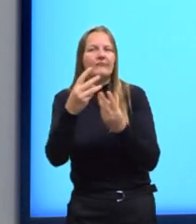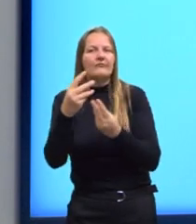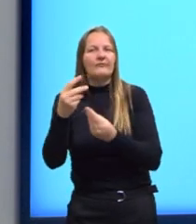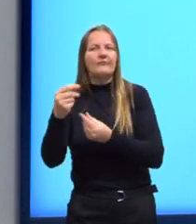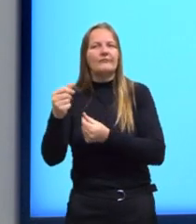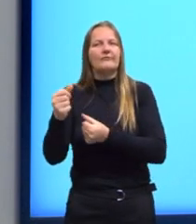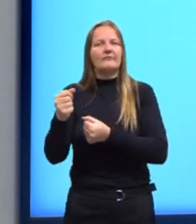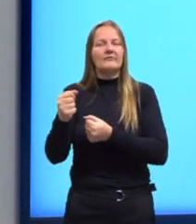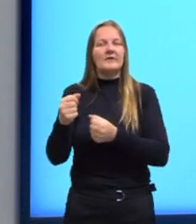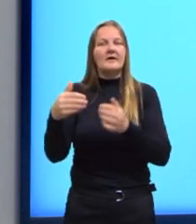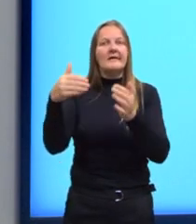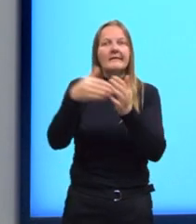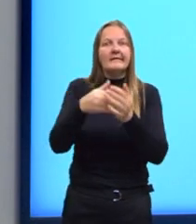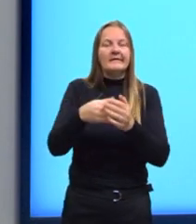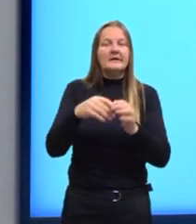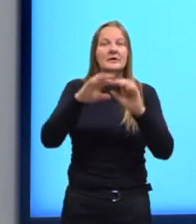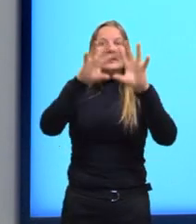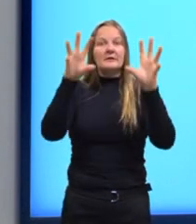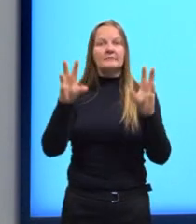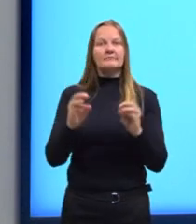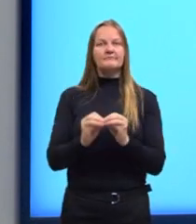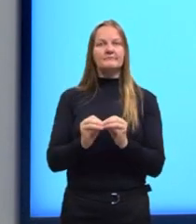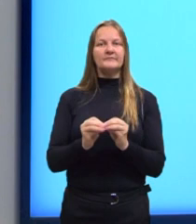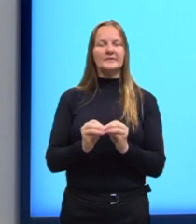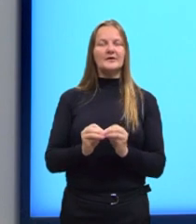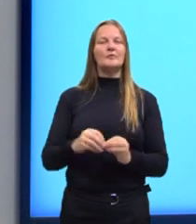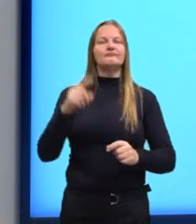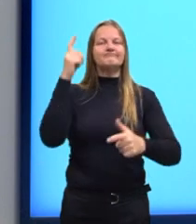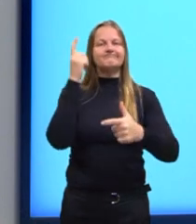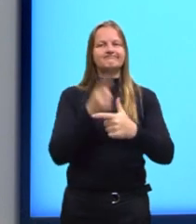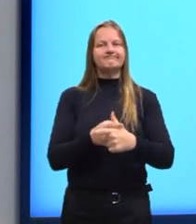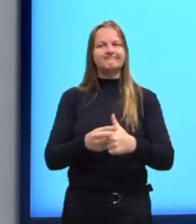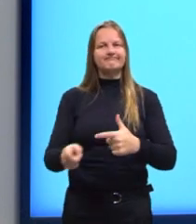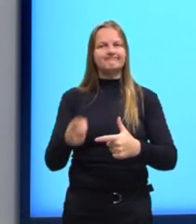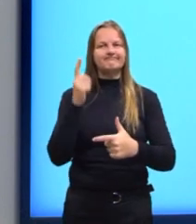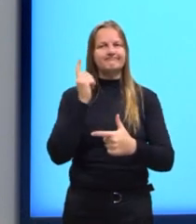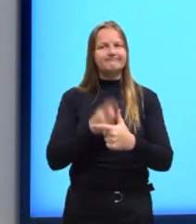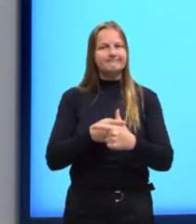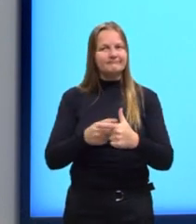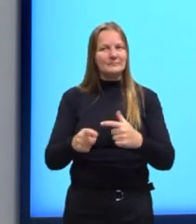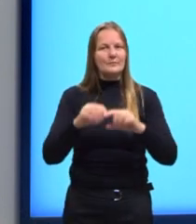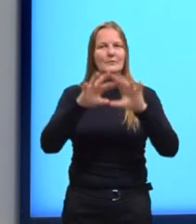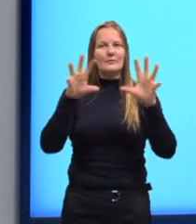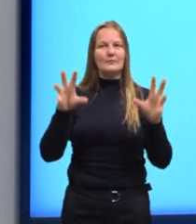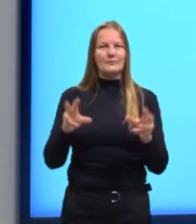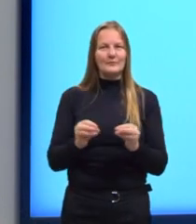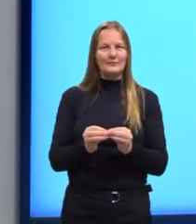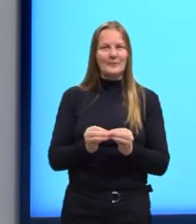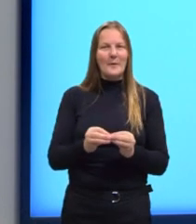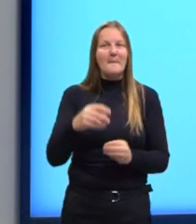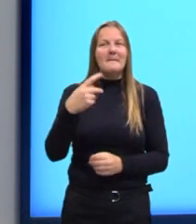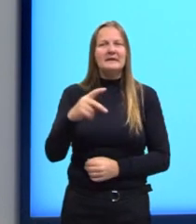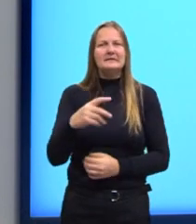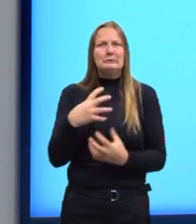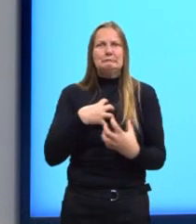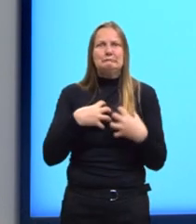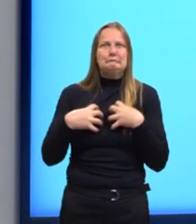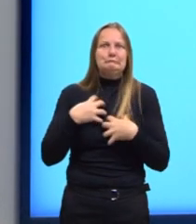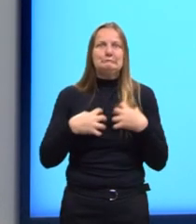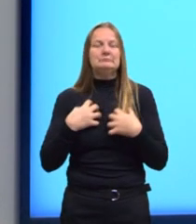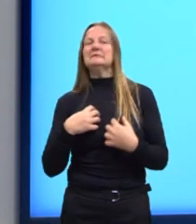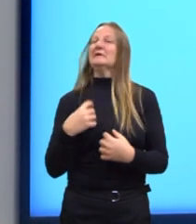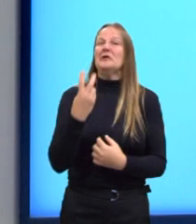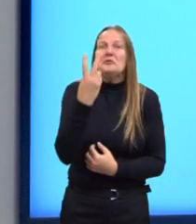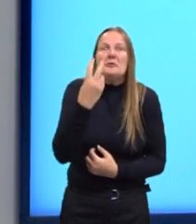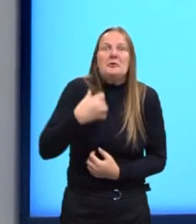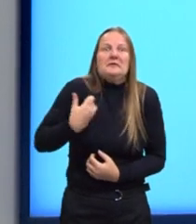E quando chega na conclusão, aí é que está o problema, professora. Na conclusão, parece que eu tenho uma criança de dois anos